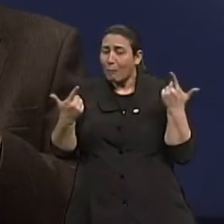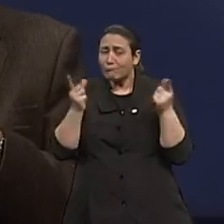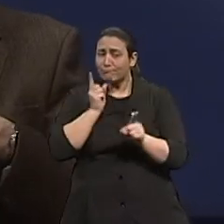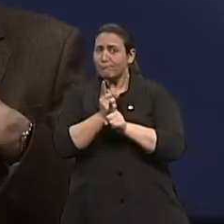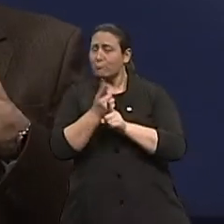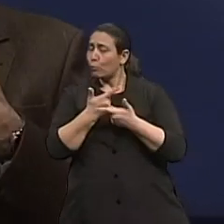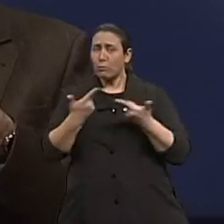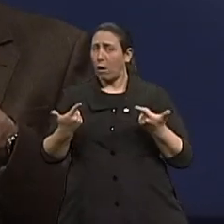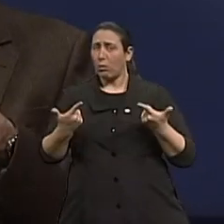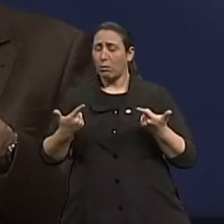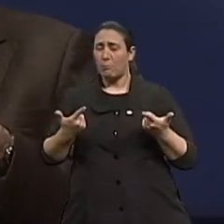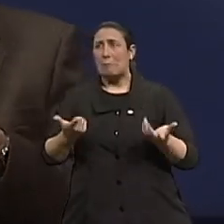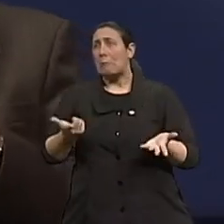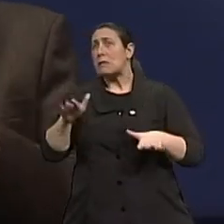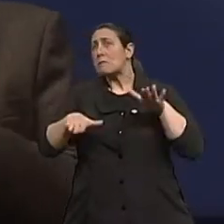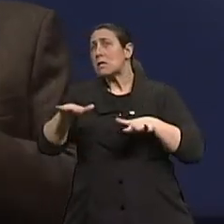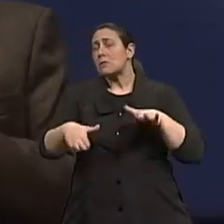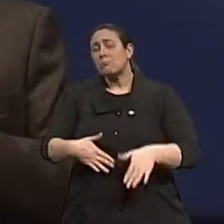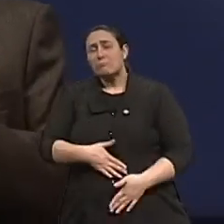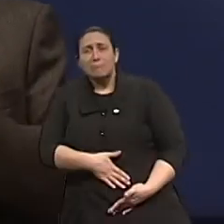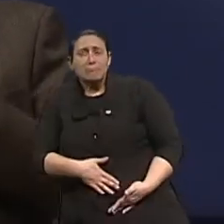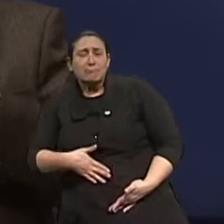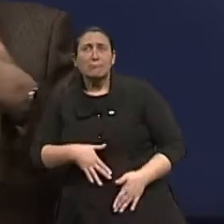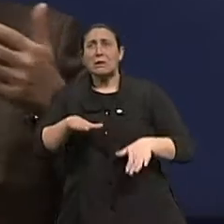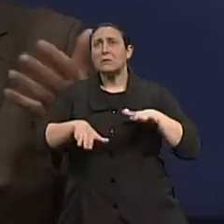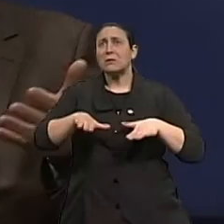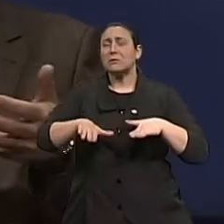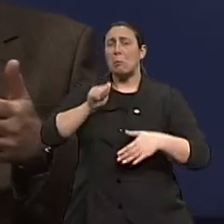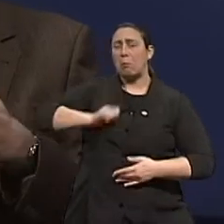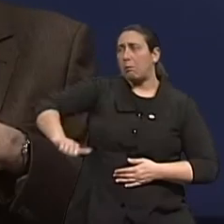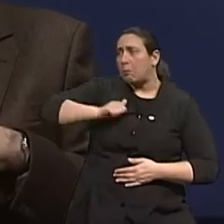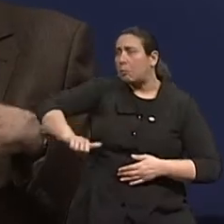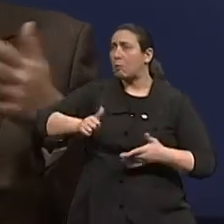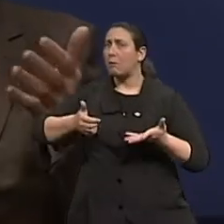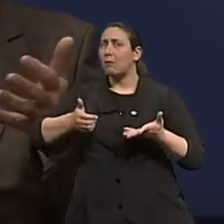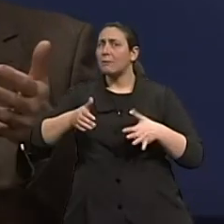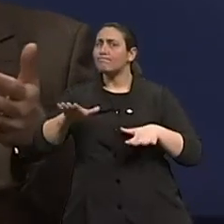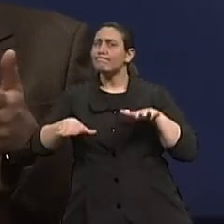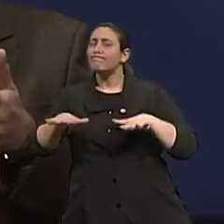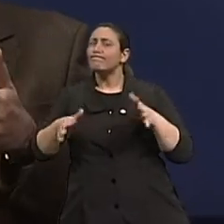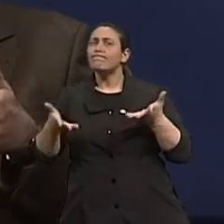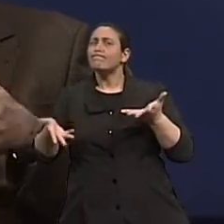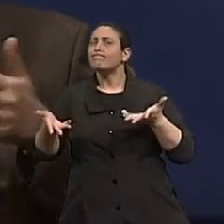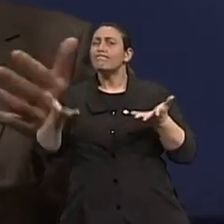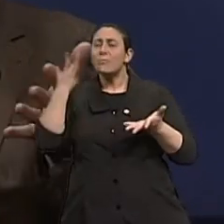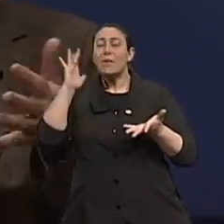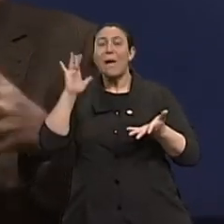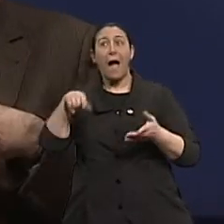intestino. Dá uma cólica, dá uma diarreia, muda o intestino. Alguns até comentam